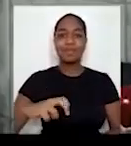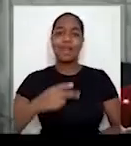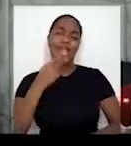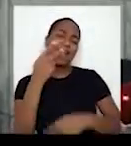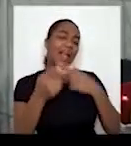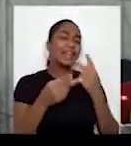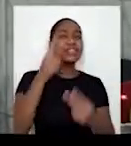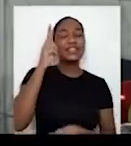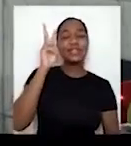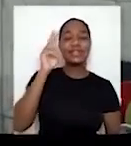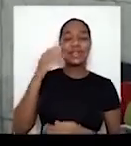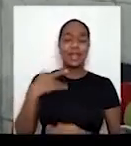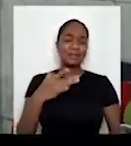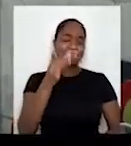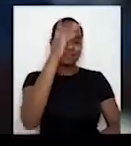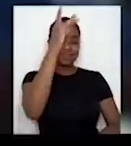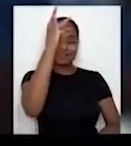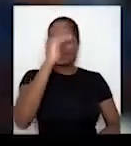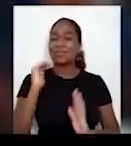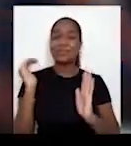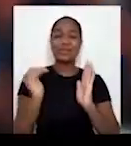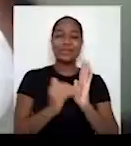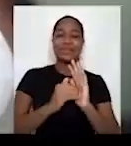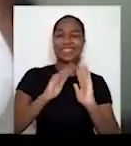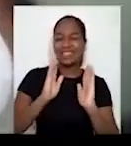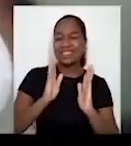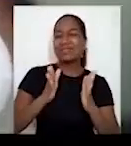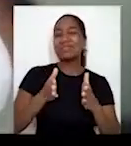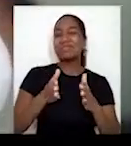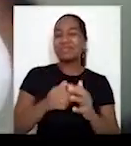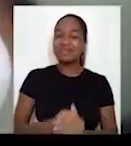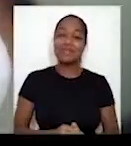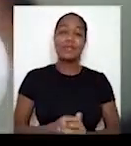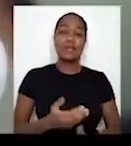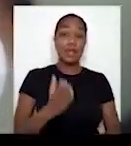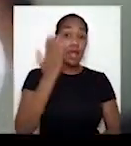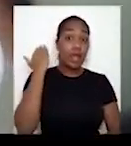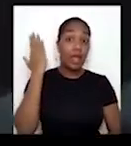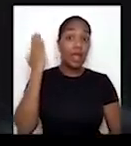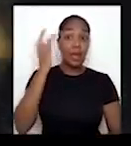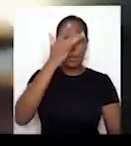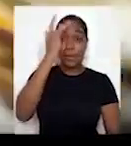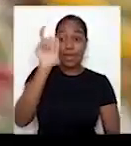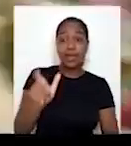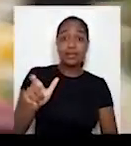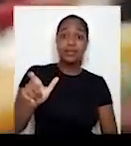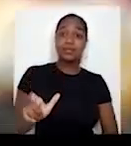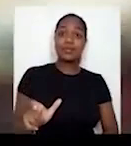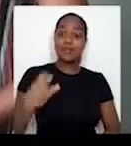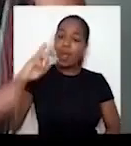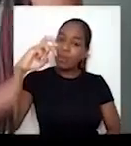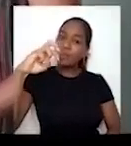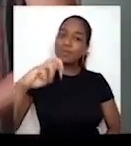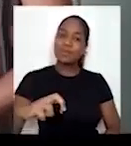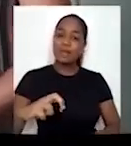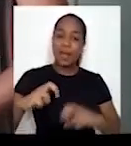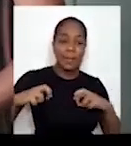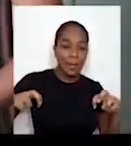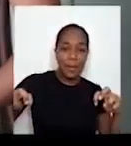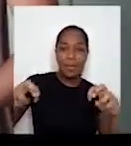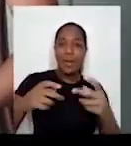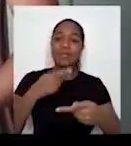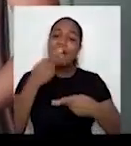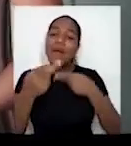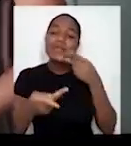ele contava histórias Que hoje na memória eu guardo e sei de cor Naquela mesa ele juntava